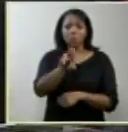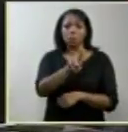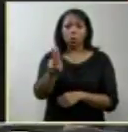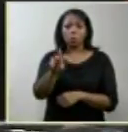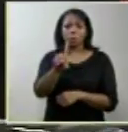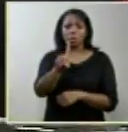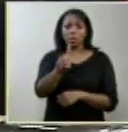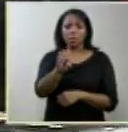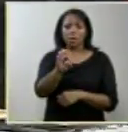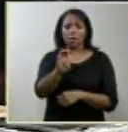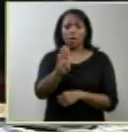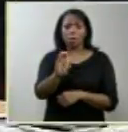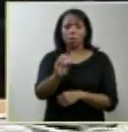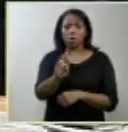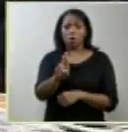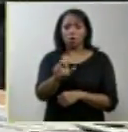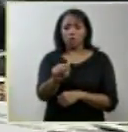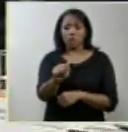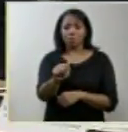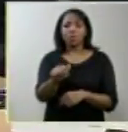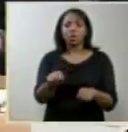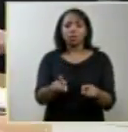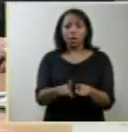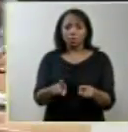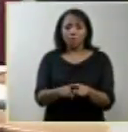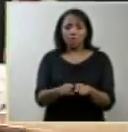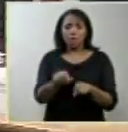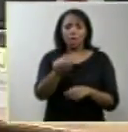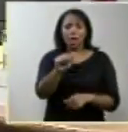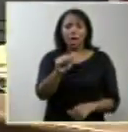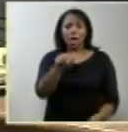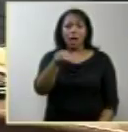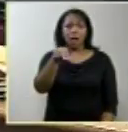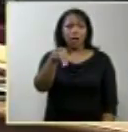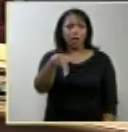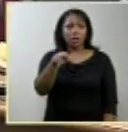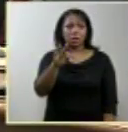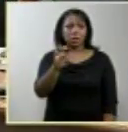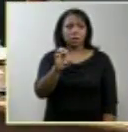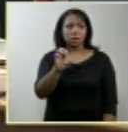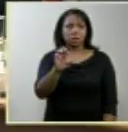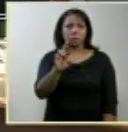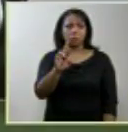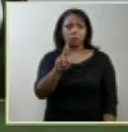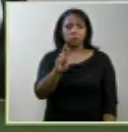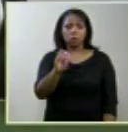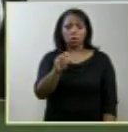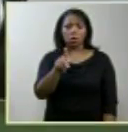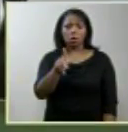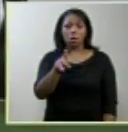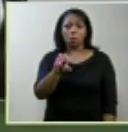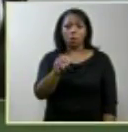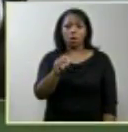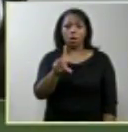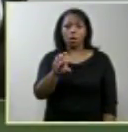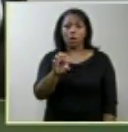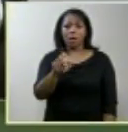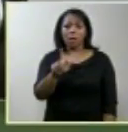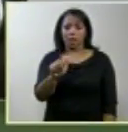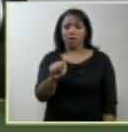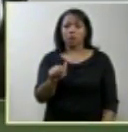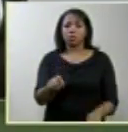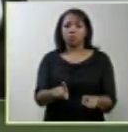Diniz antropóloga doutora em antropologia e pós-doutora em